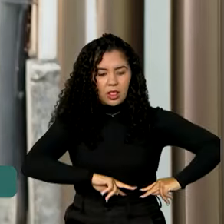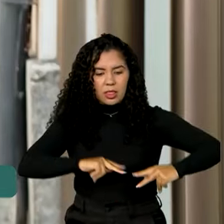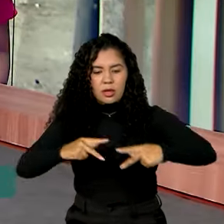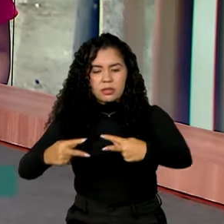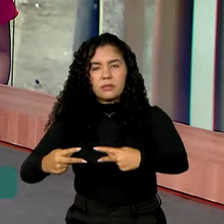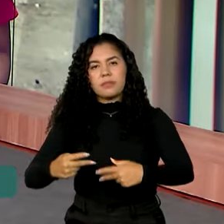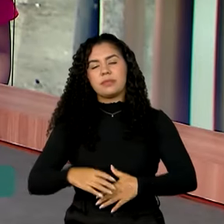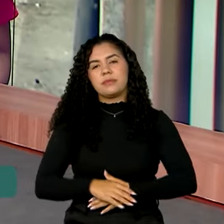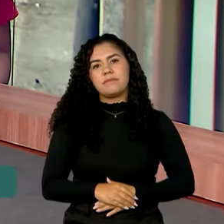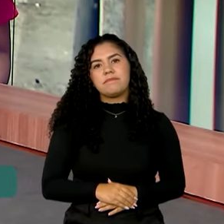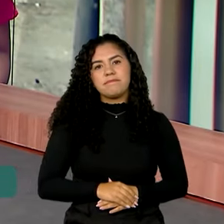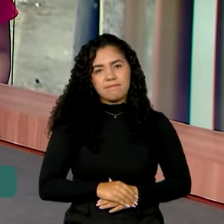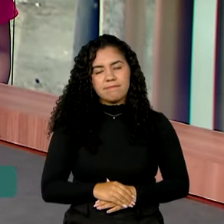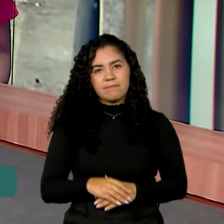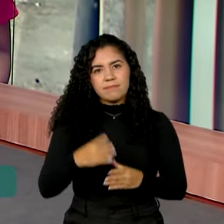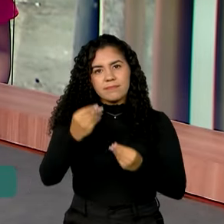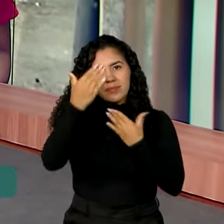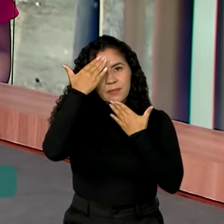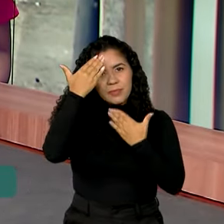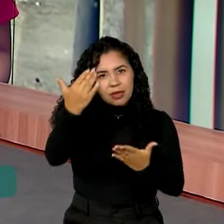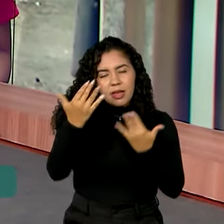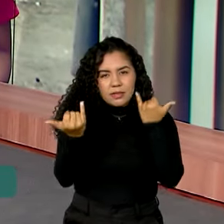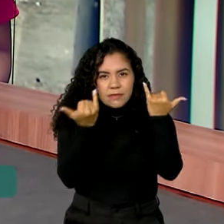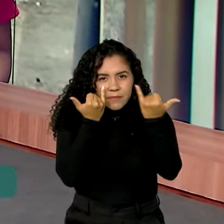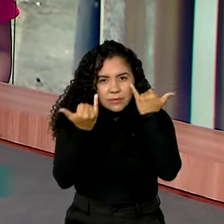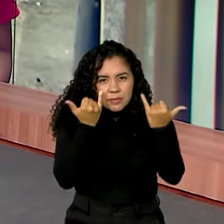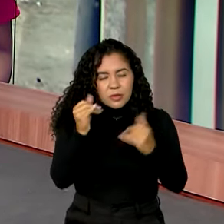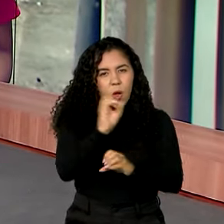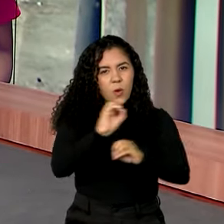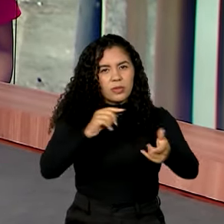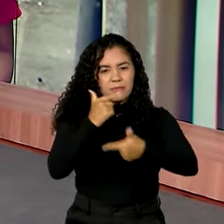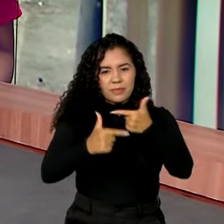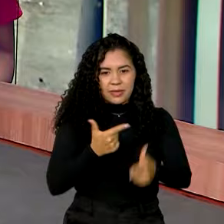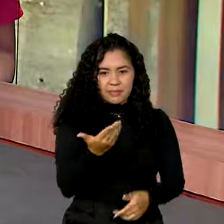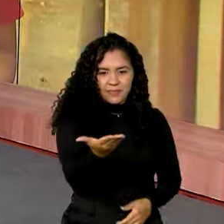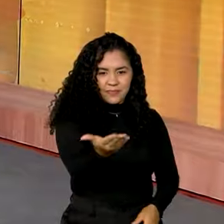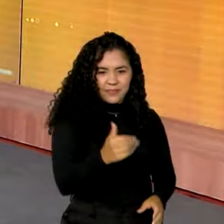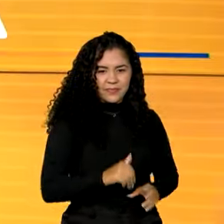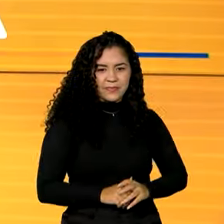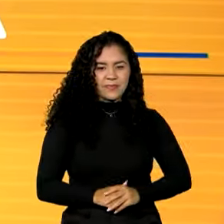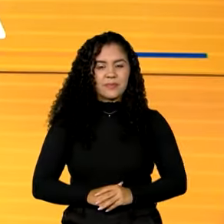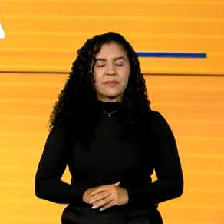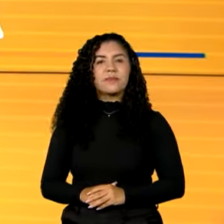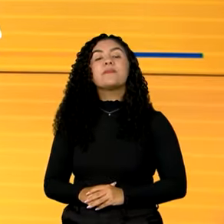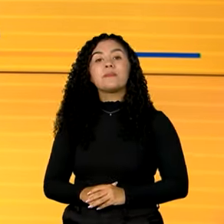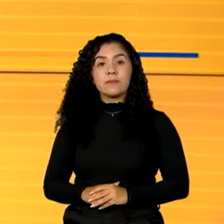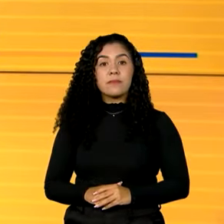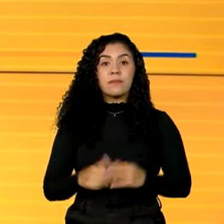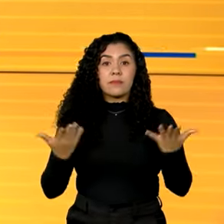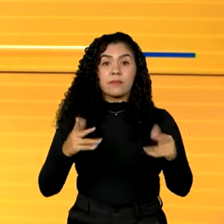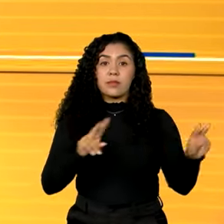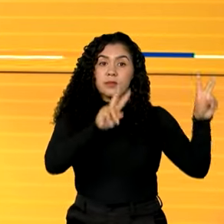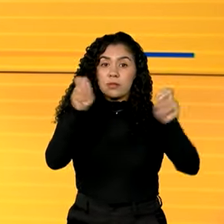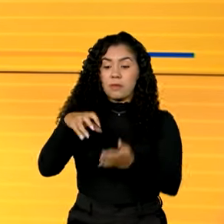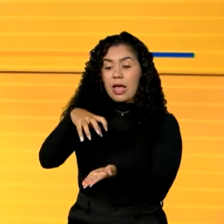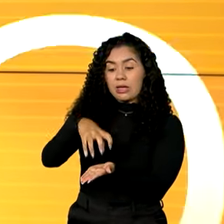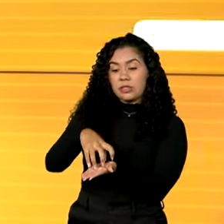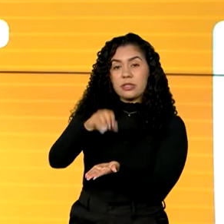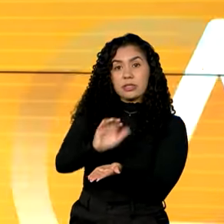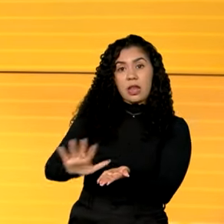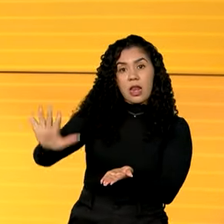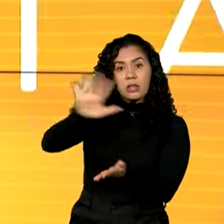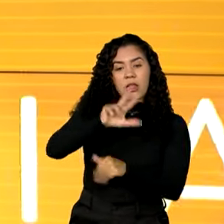volto com você. Ok, Flávio. Obrigada pelas informações. Bom trabalho para você. E a Agência Nacional de Vigilância